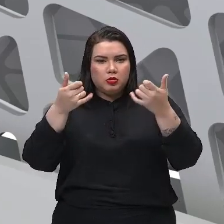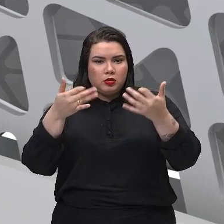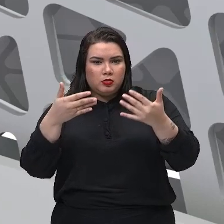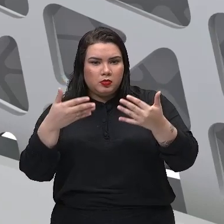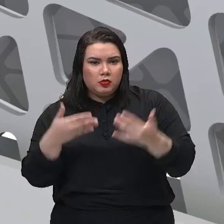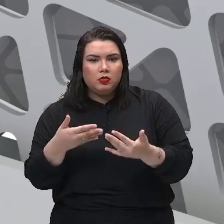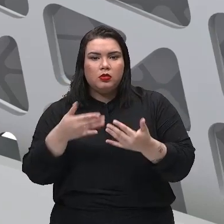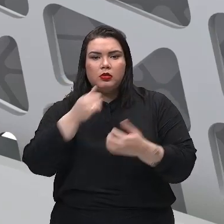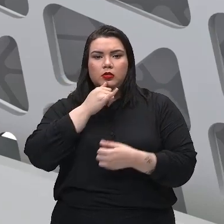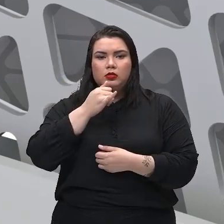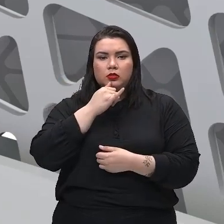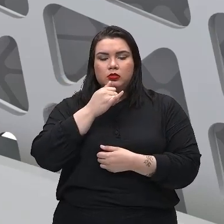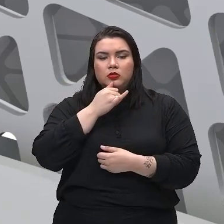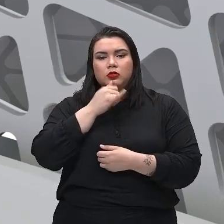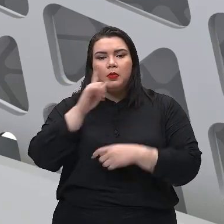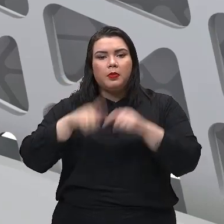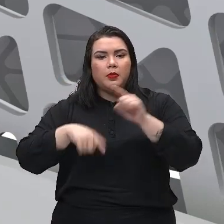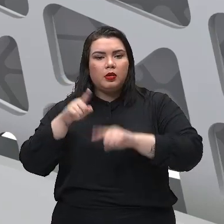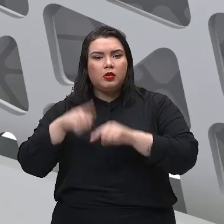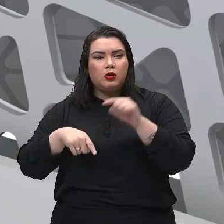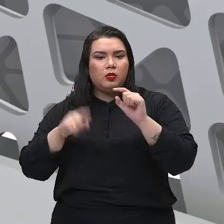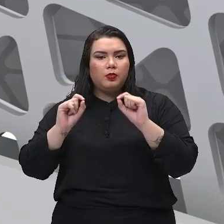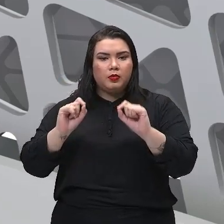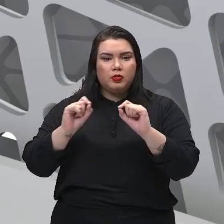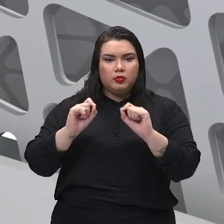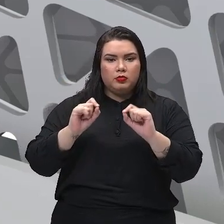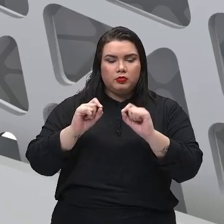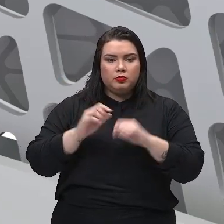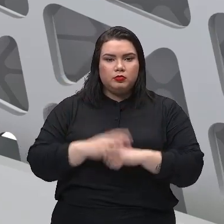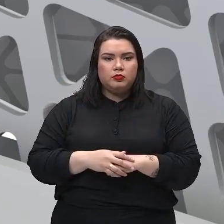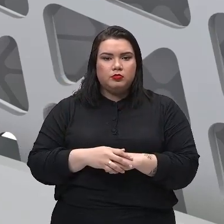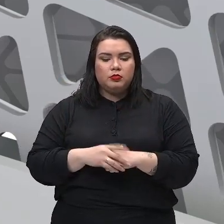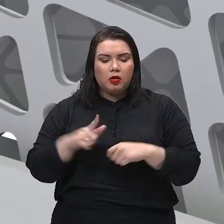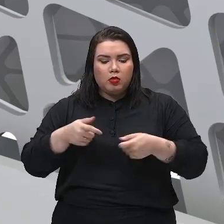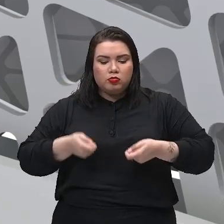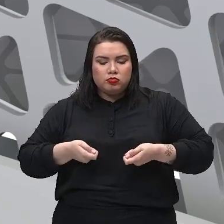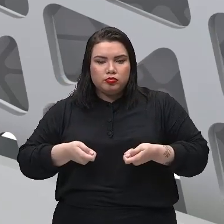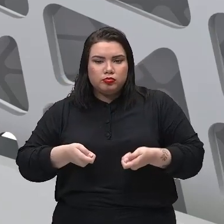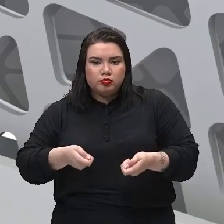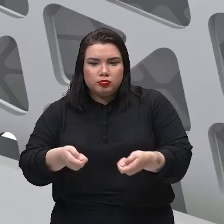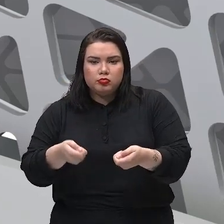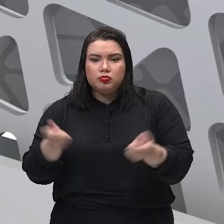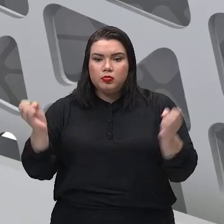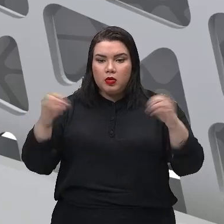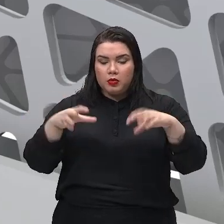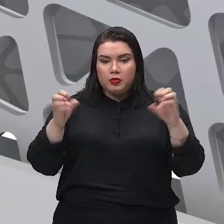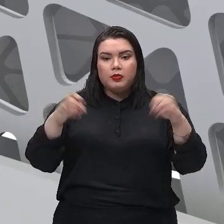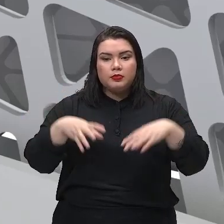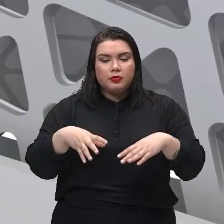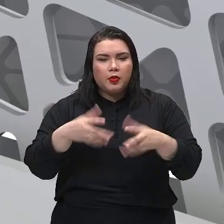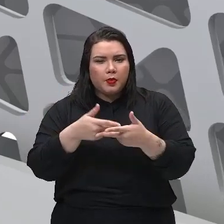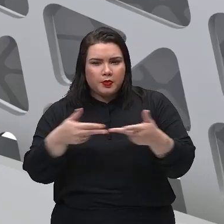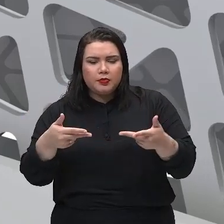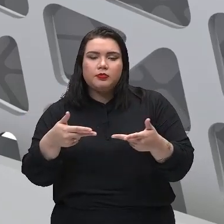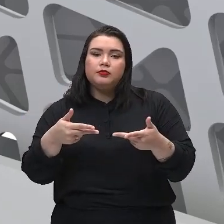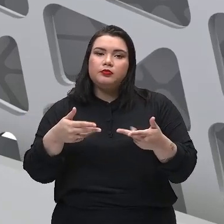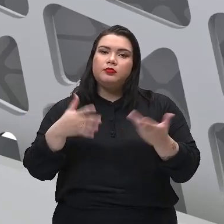interresistentes, como exemplo de uma máquina simples, como o carrinho. E, então, todos esses são